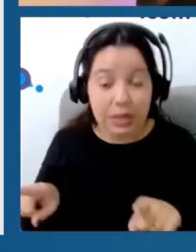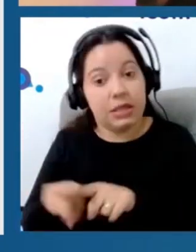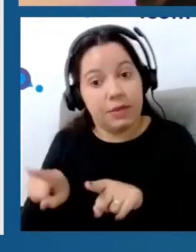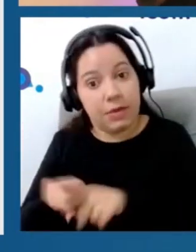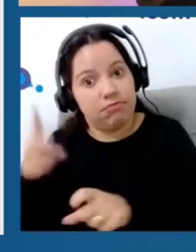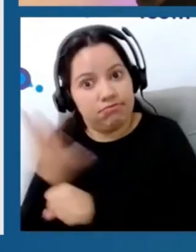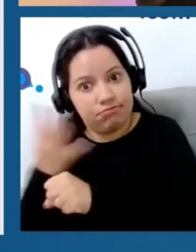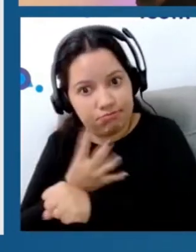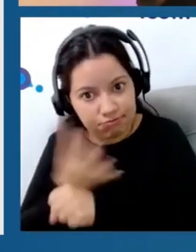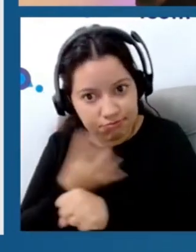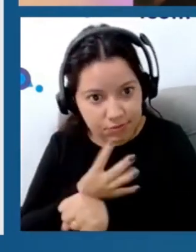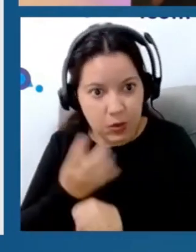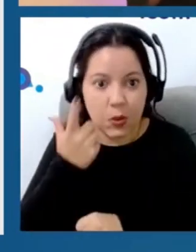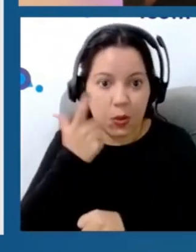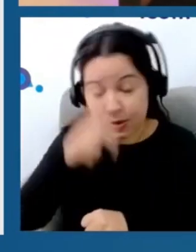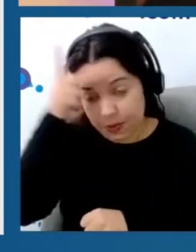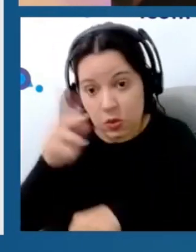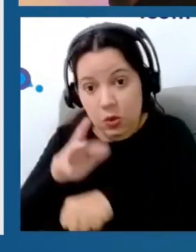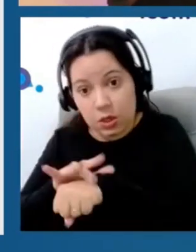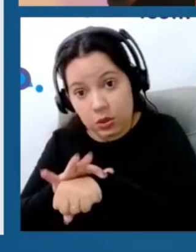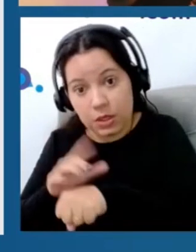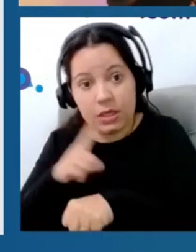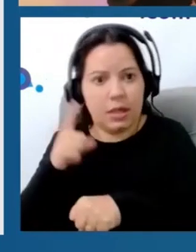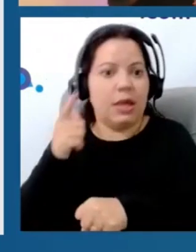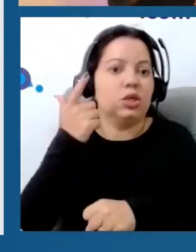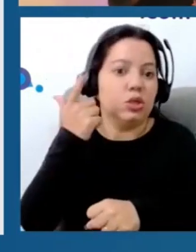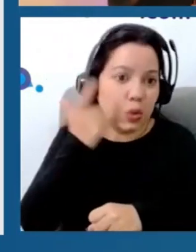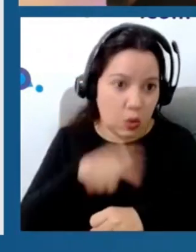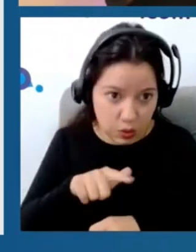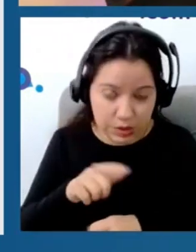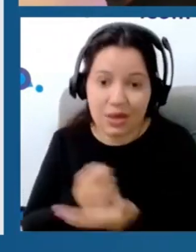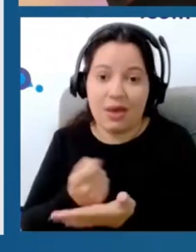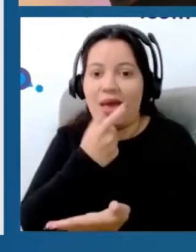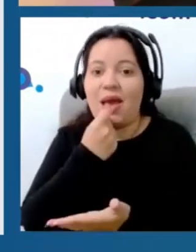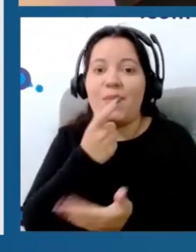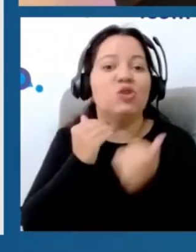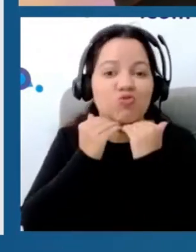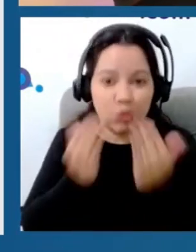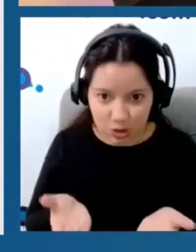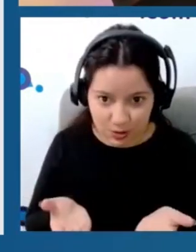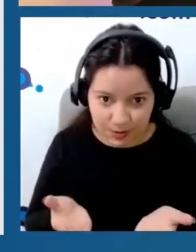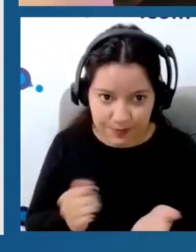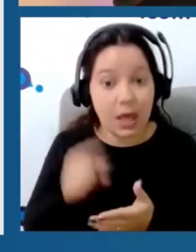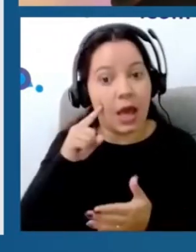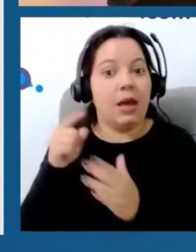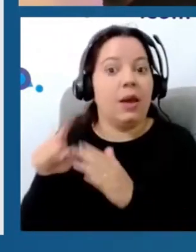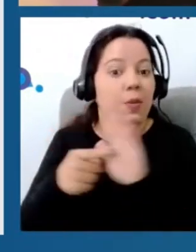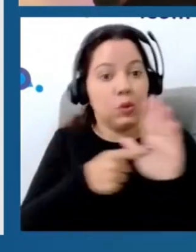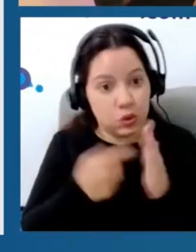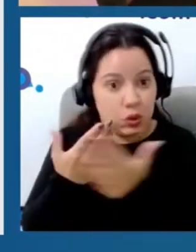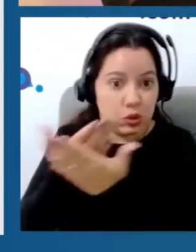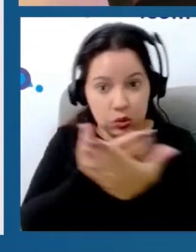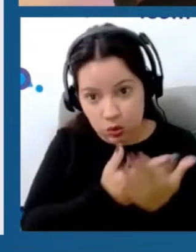quando, na verdade, um paciente já tenha desenvolvido tolerância a fármacos opioides. Nós mostramos nesse estudo, em população com